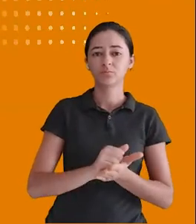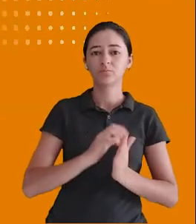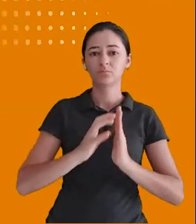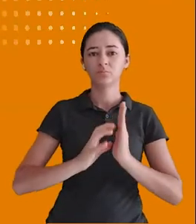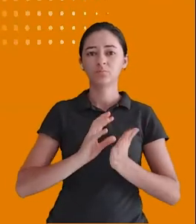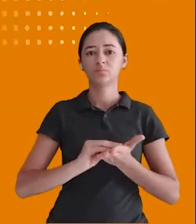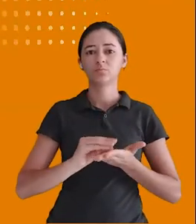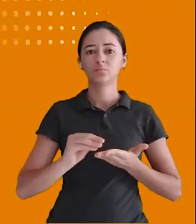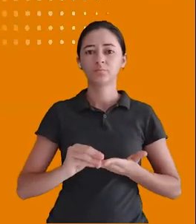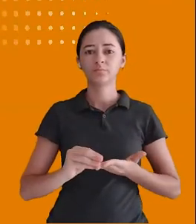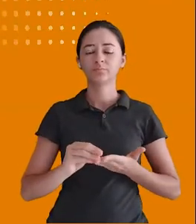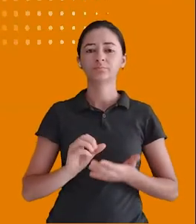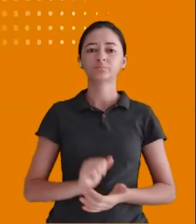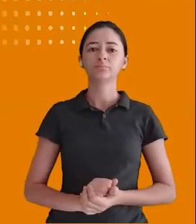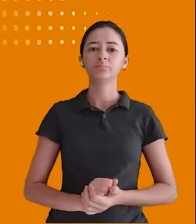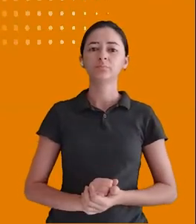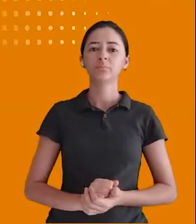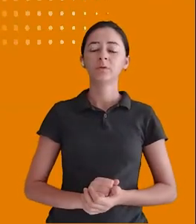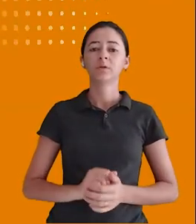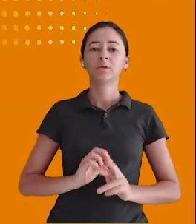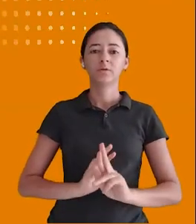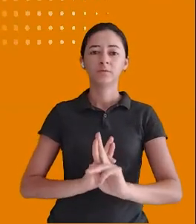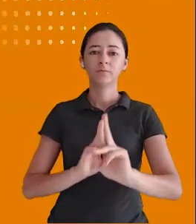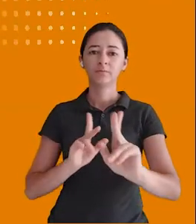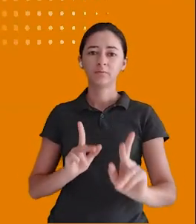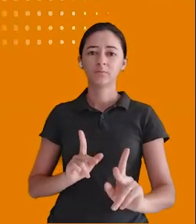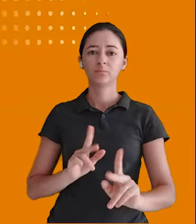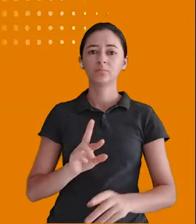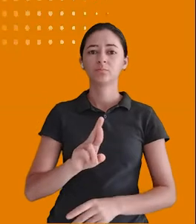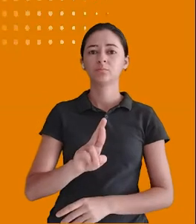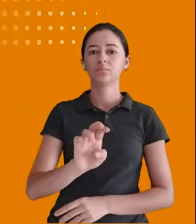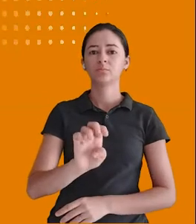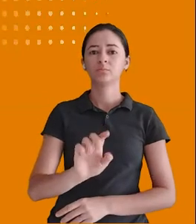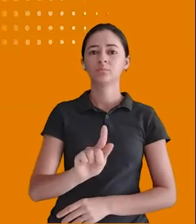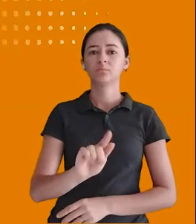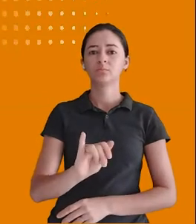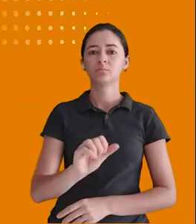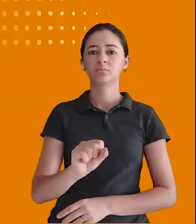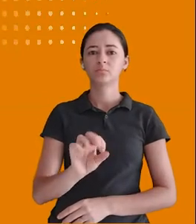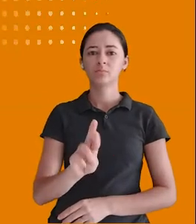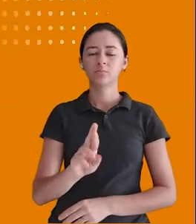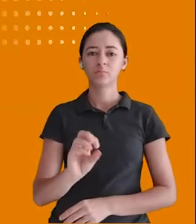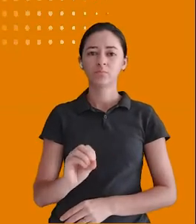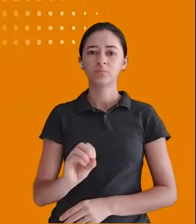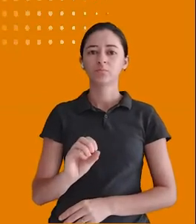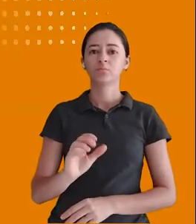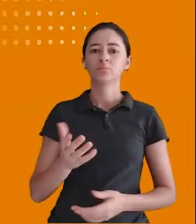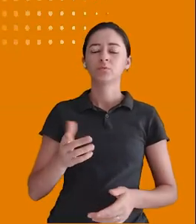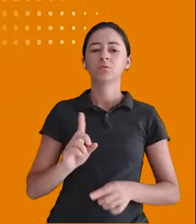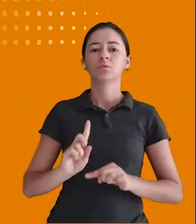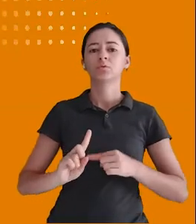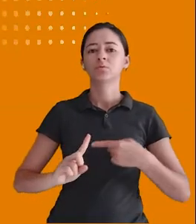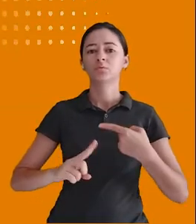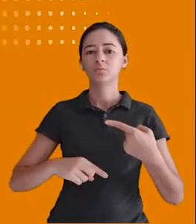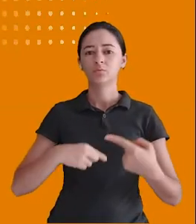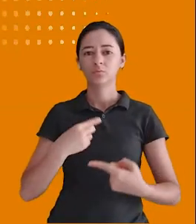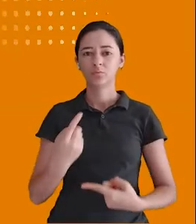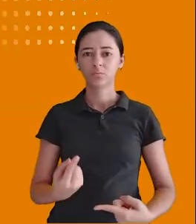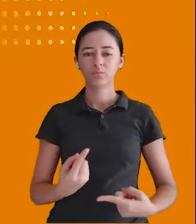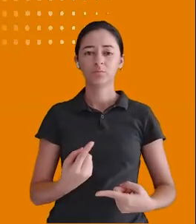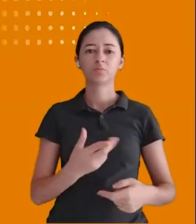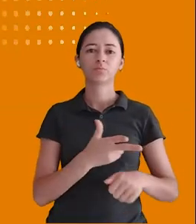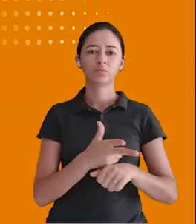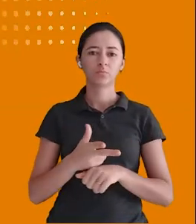não iremos manipular os registros com ele Somente a partir das